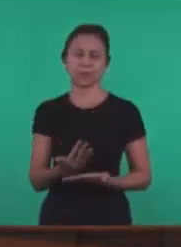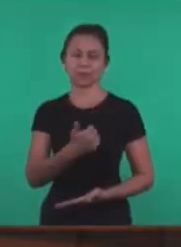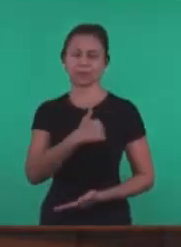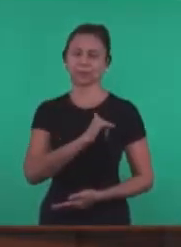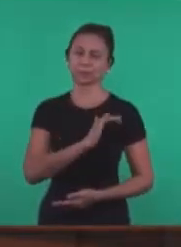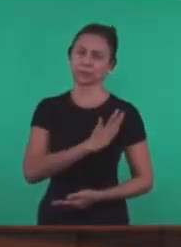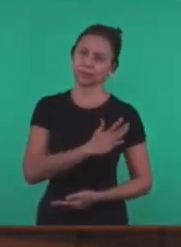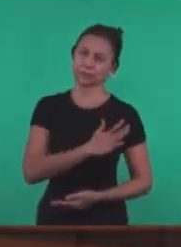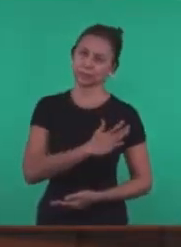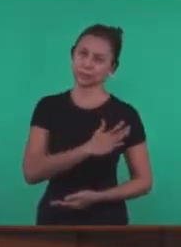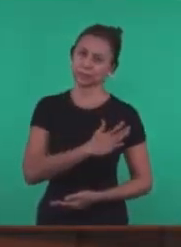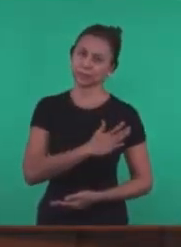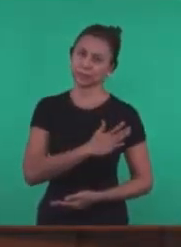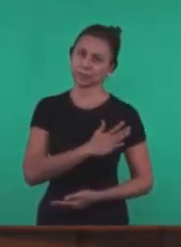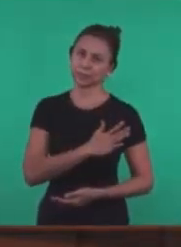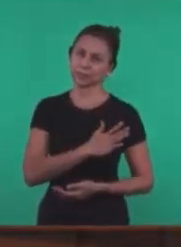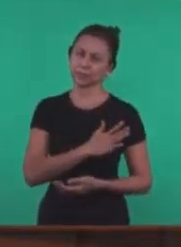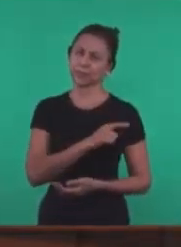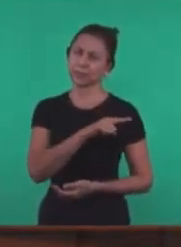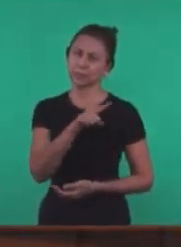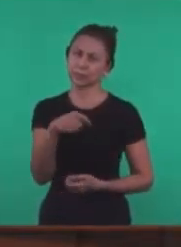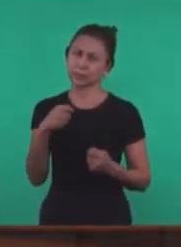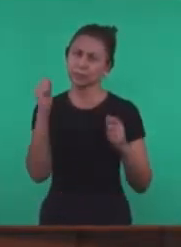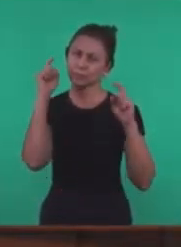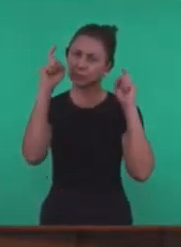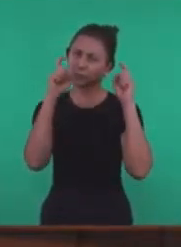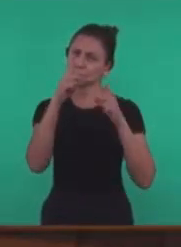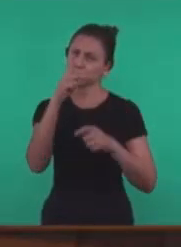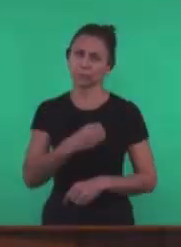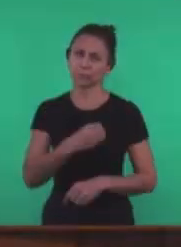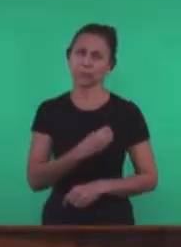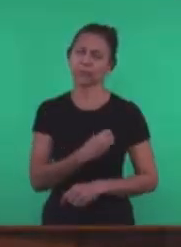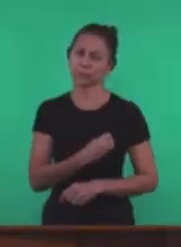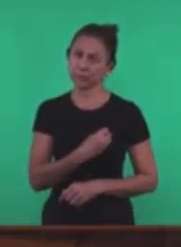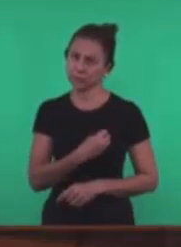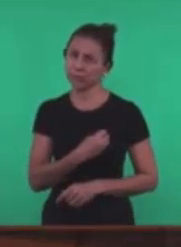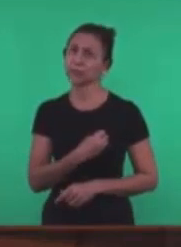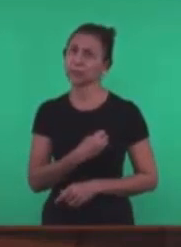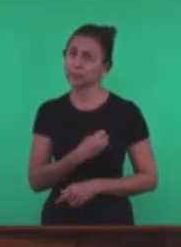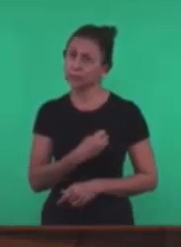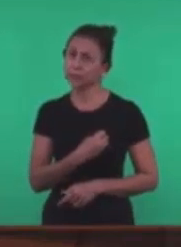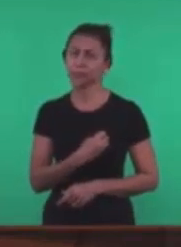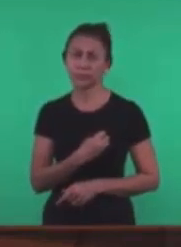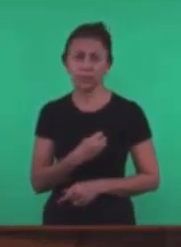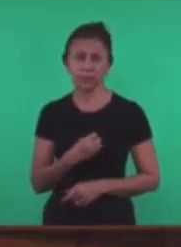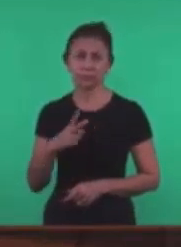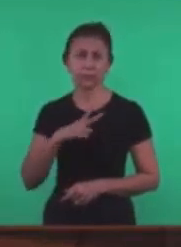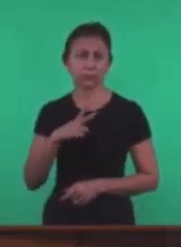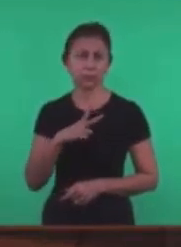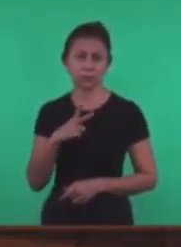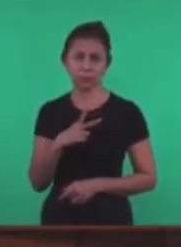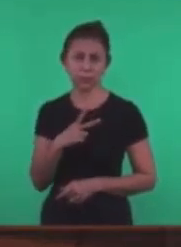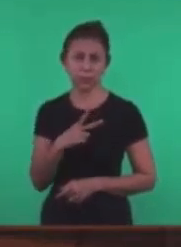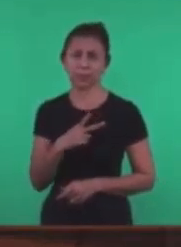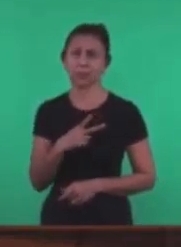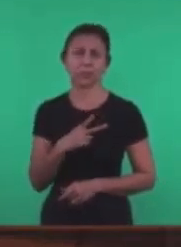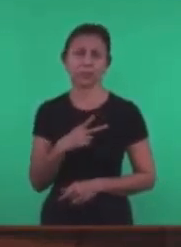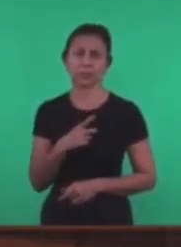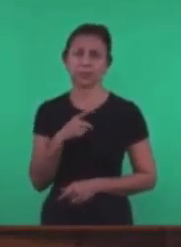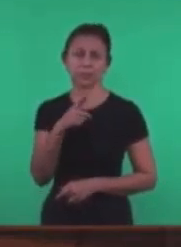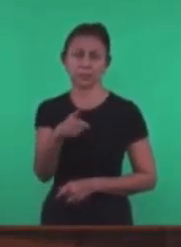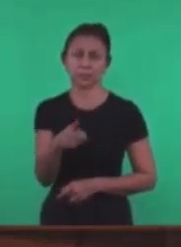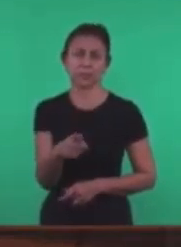Busque meu irmão Seja preocupado Com sua vida A caminhada Agora é sua Ninguém vai te carregar